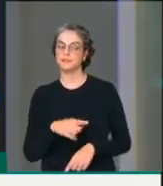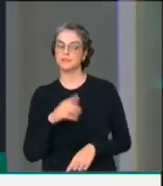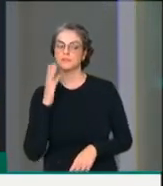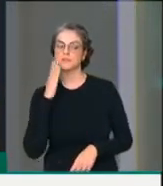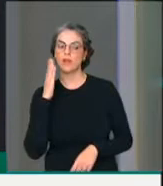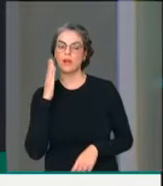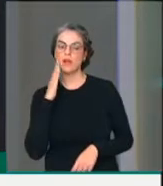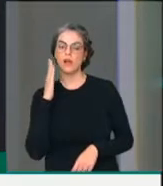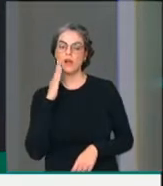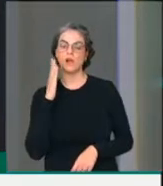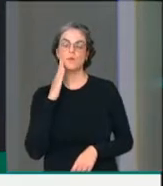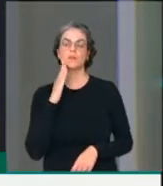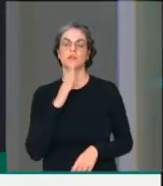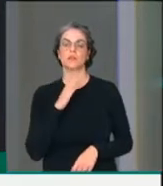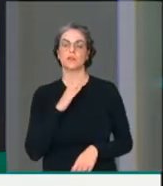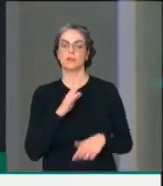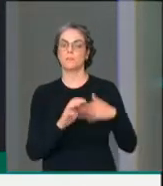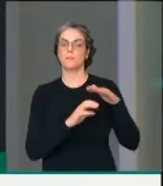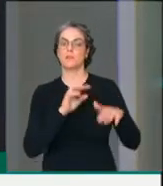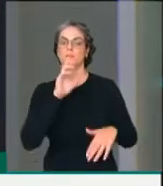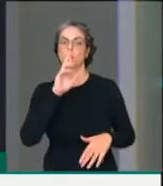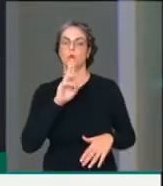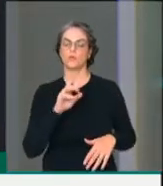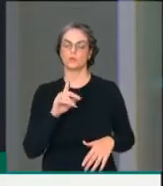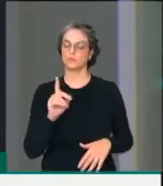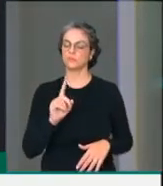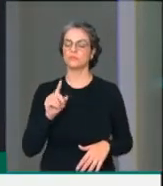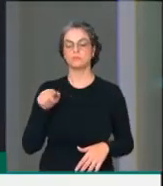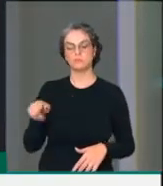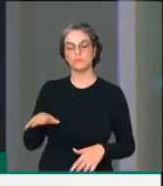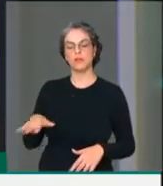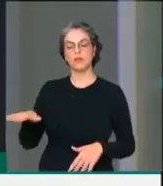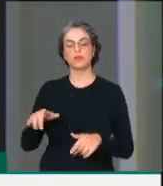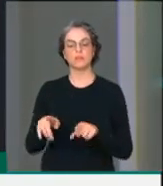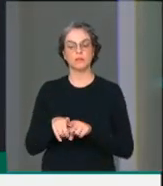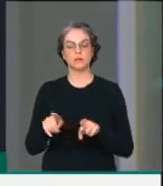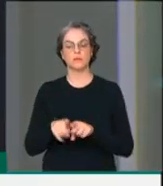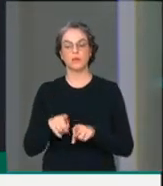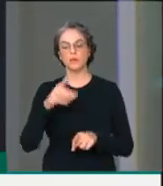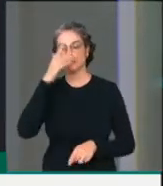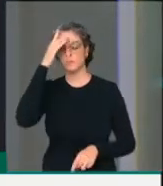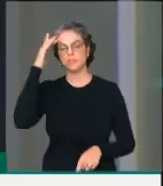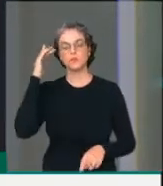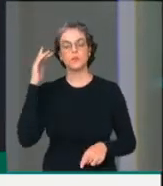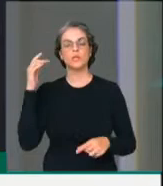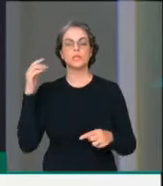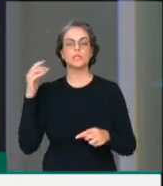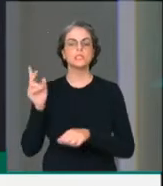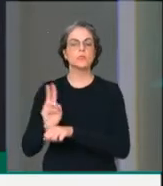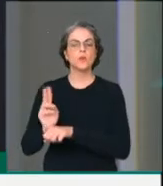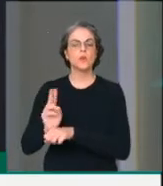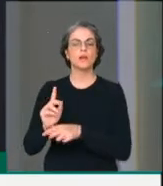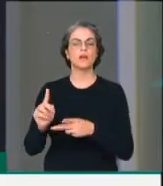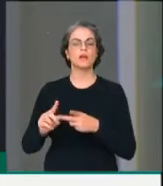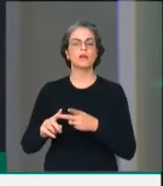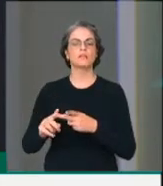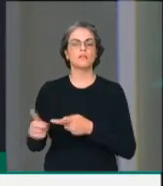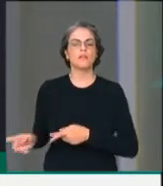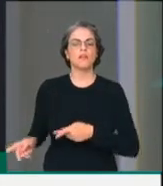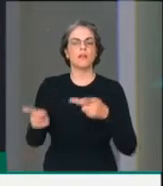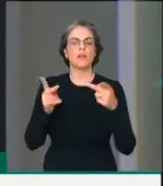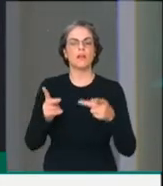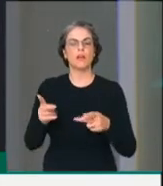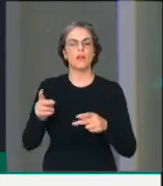para os invisíveis do setor. São os seguranças, carregadores, iluminadores,